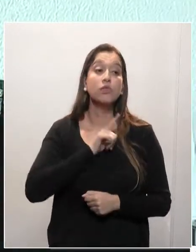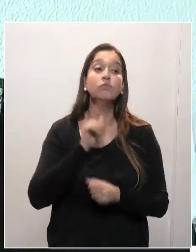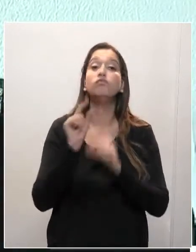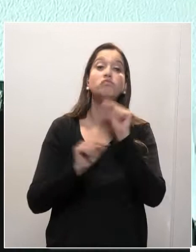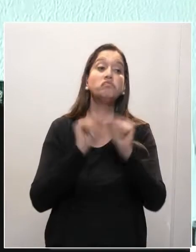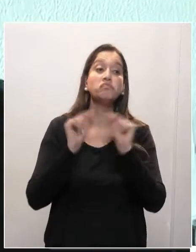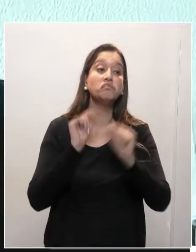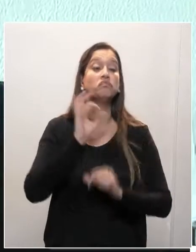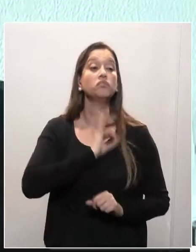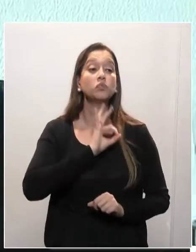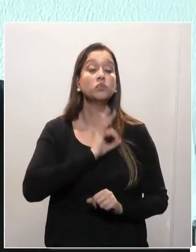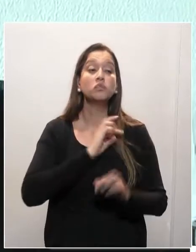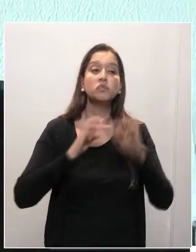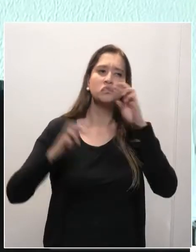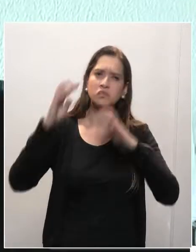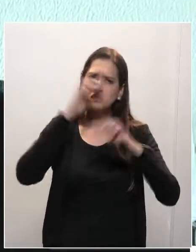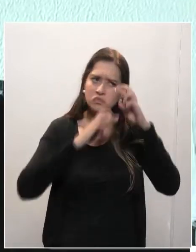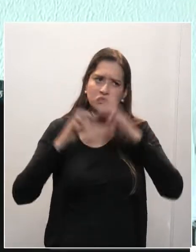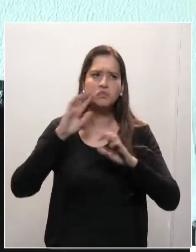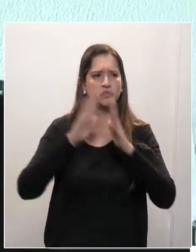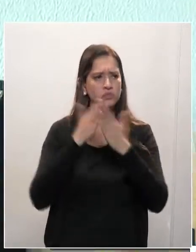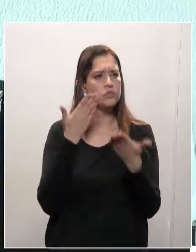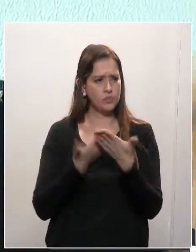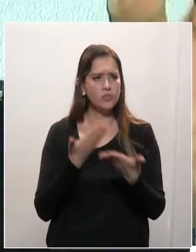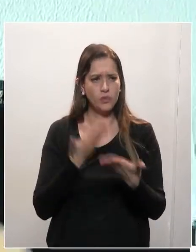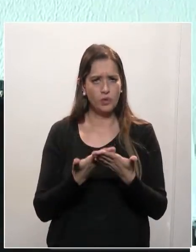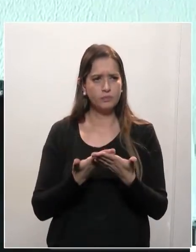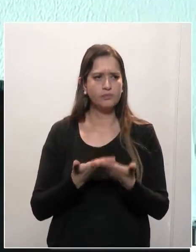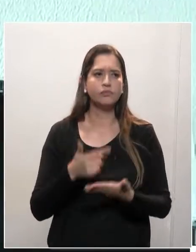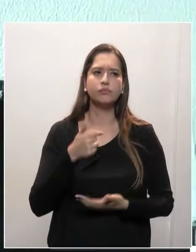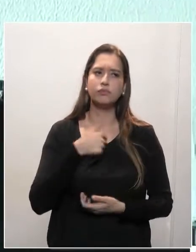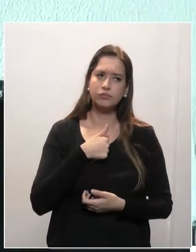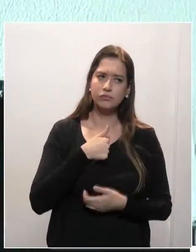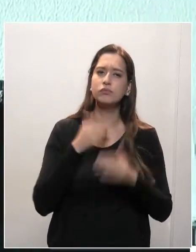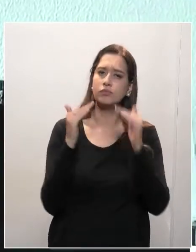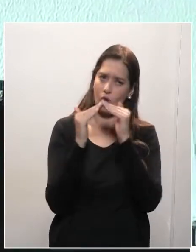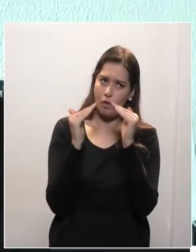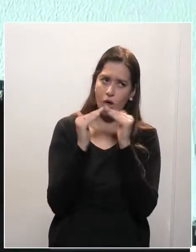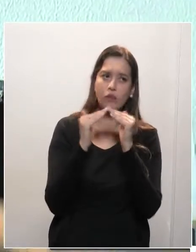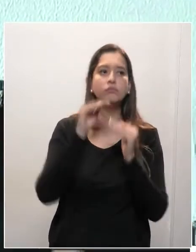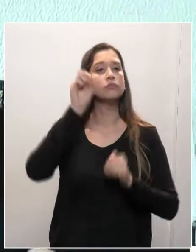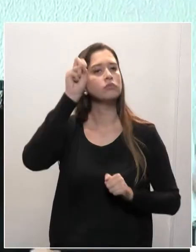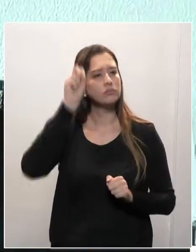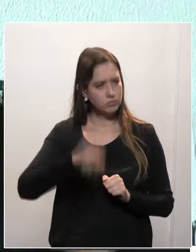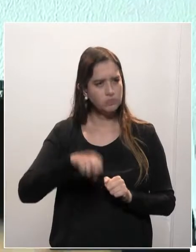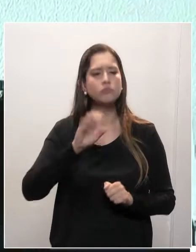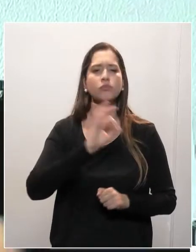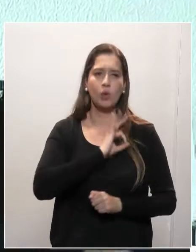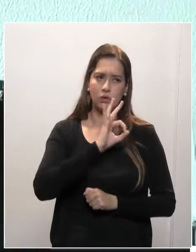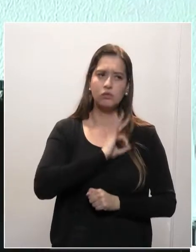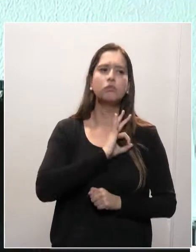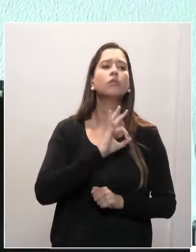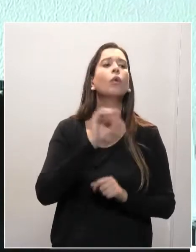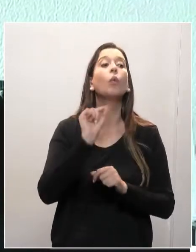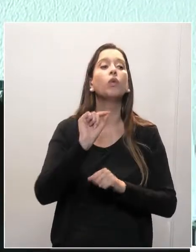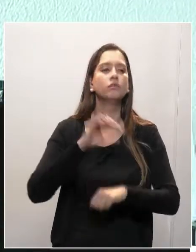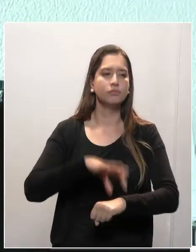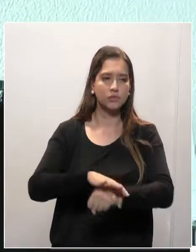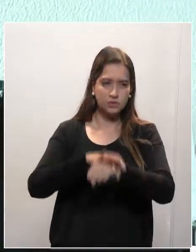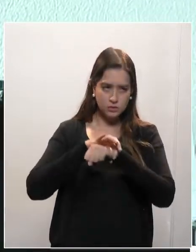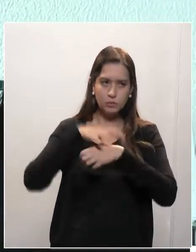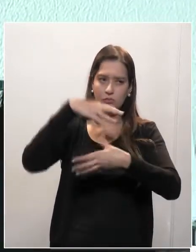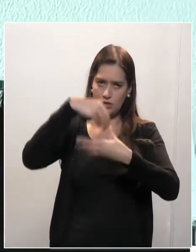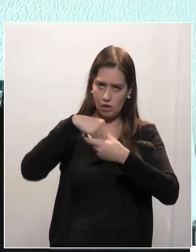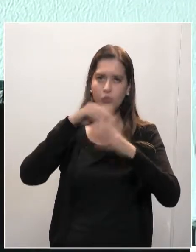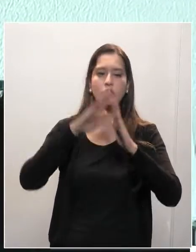Eu sou a favor de militares da reserva fazendo a segurança e promovendo o bem-estar seguro da comunidade escolar.